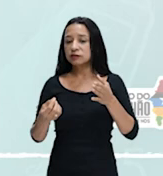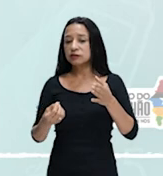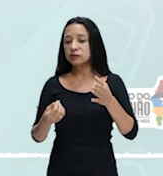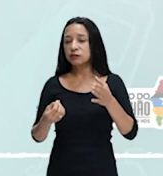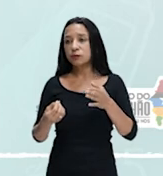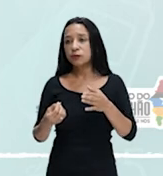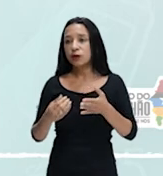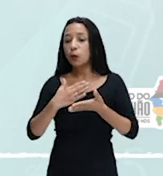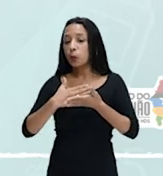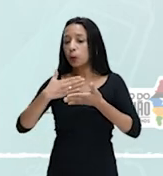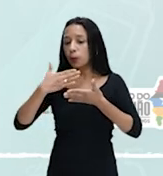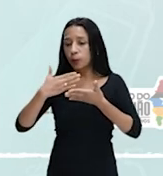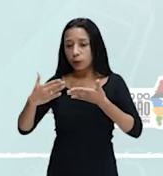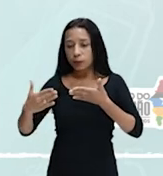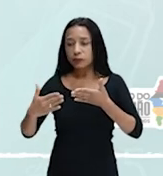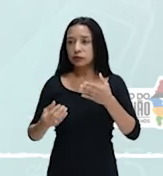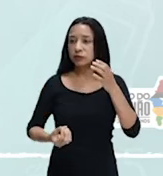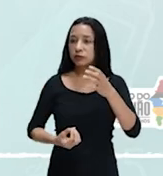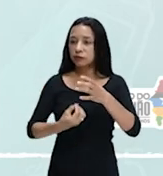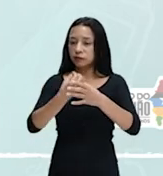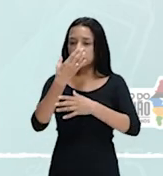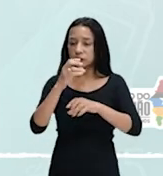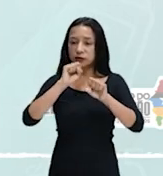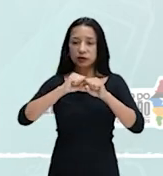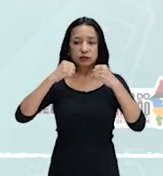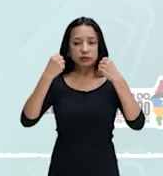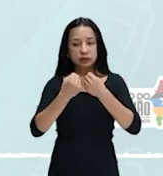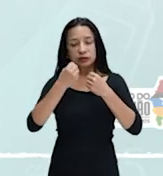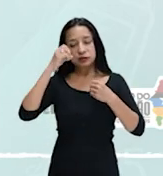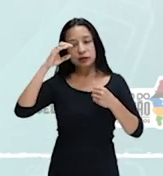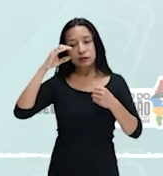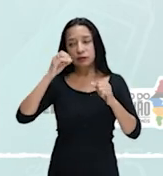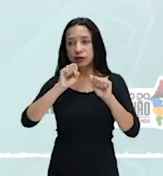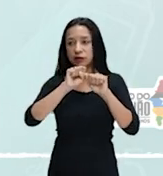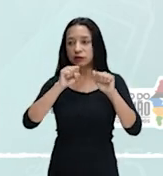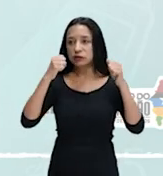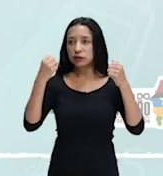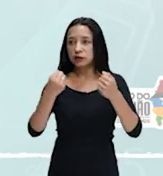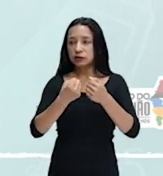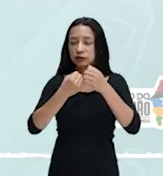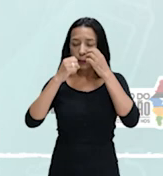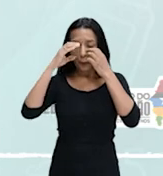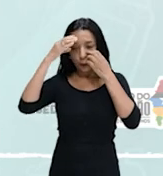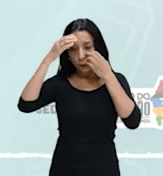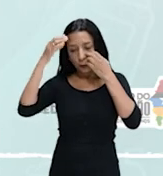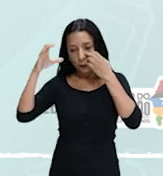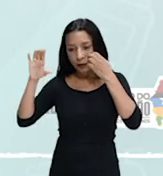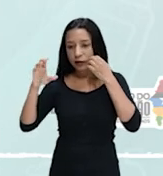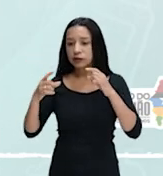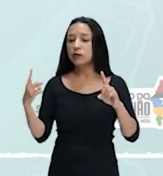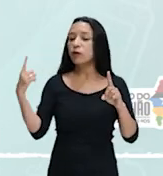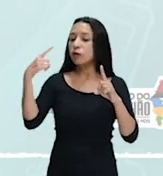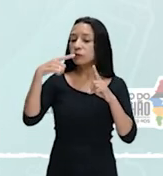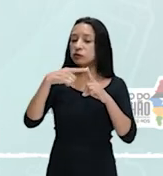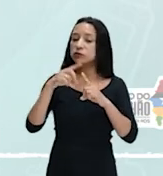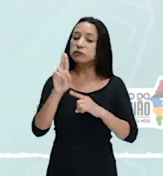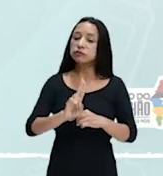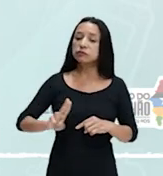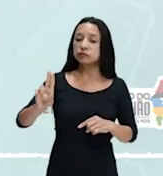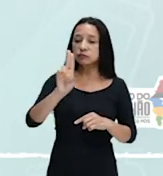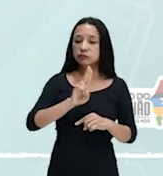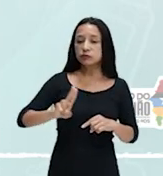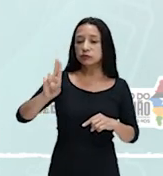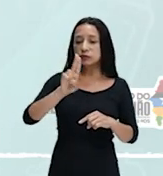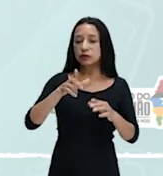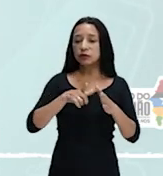associações culturais, com o objetivo, justamente, de usar esses periódicos e